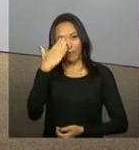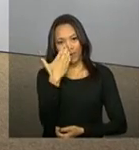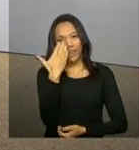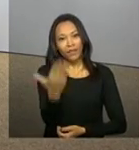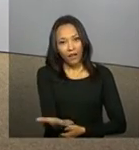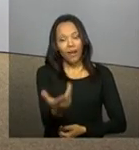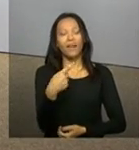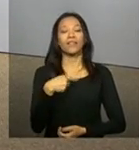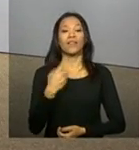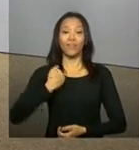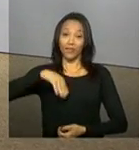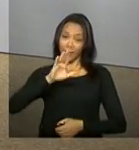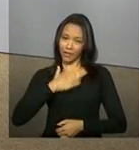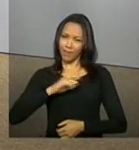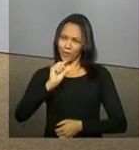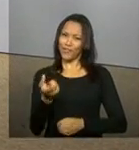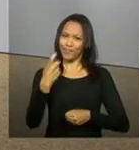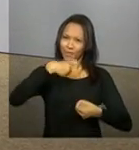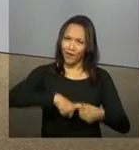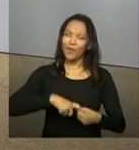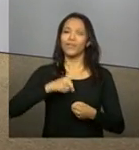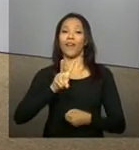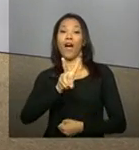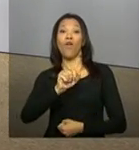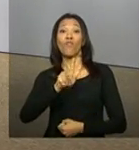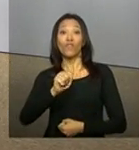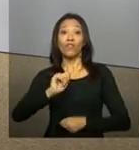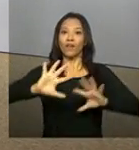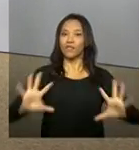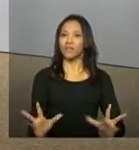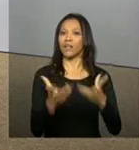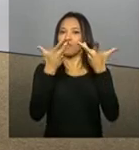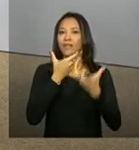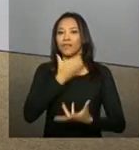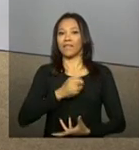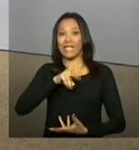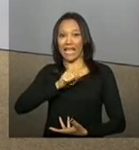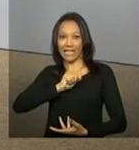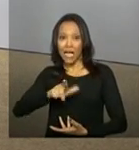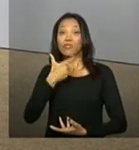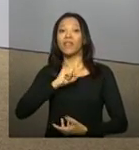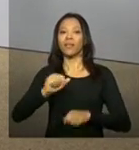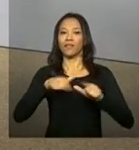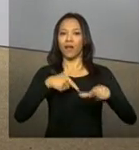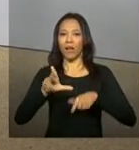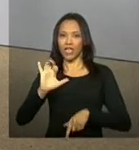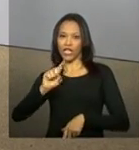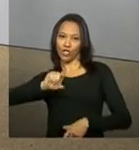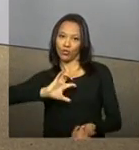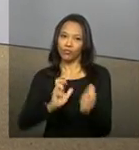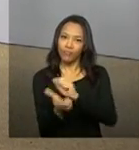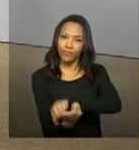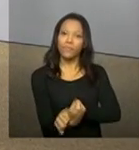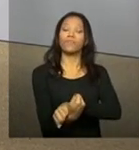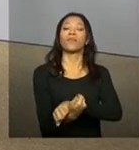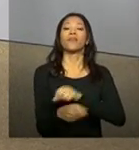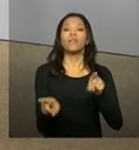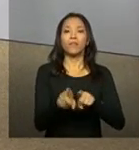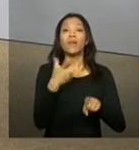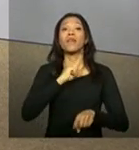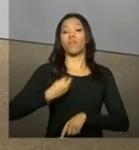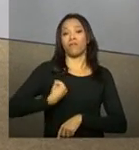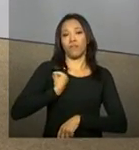Obrigada, Carandina. E daqui a pouco a gente volta ao vivo com a celebração do Natal dos Catadores de Materiais Recicláveis e